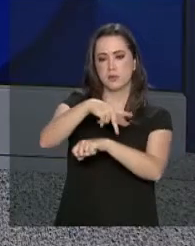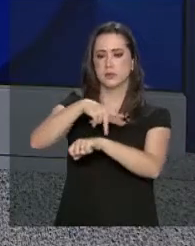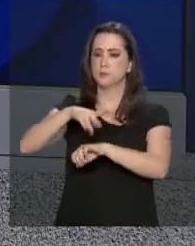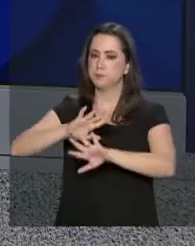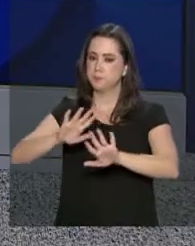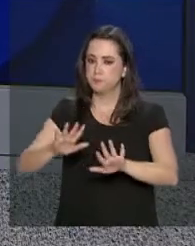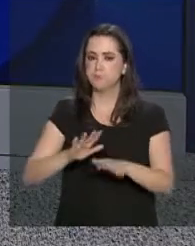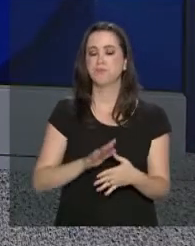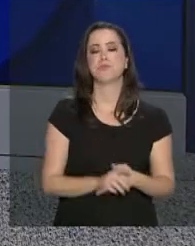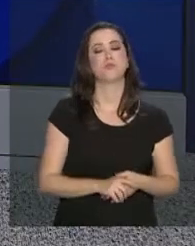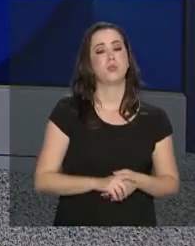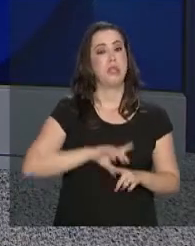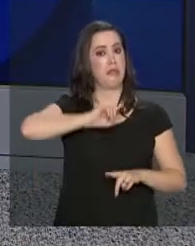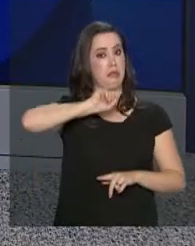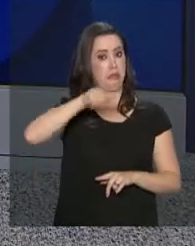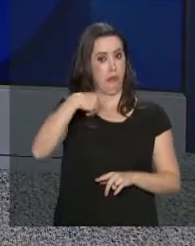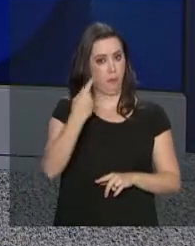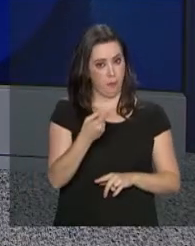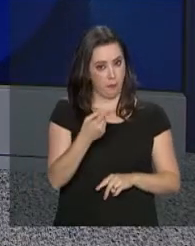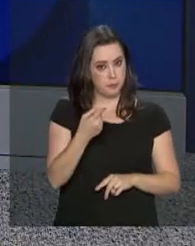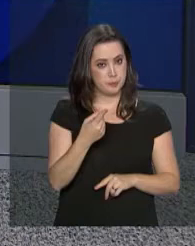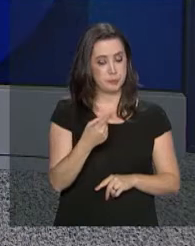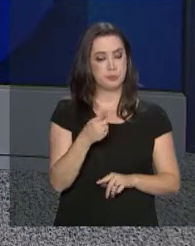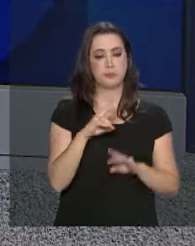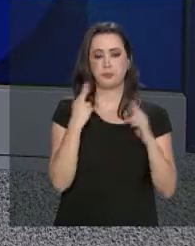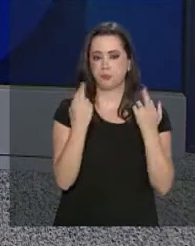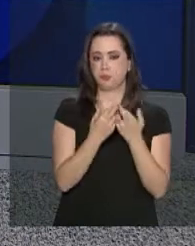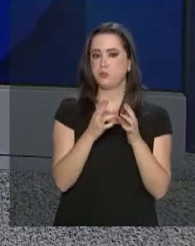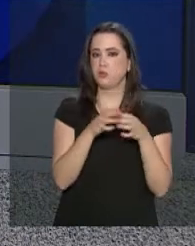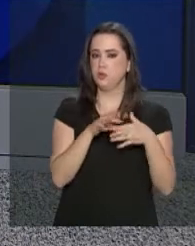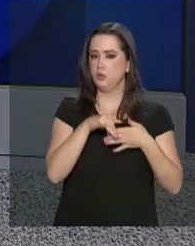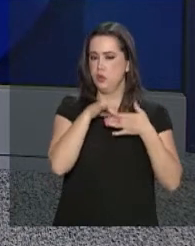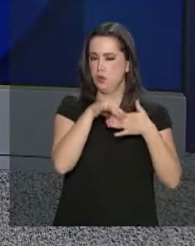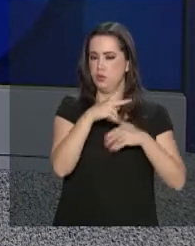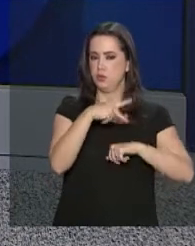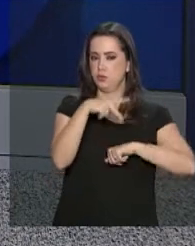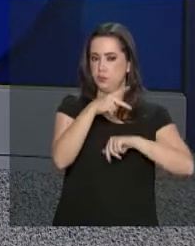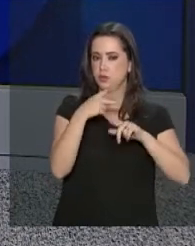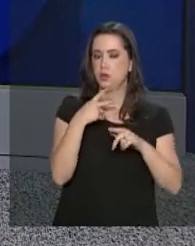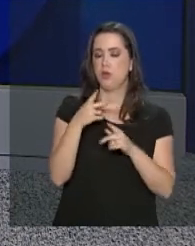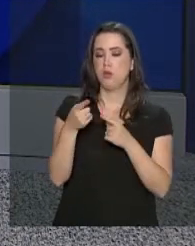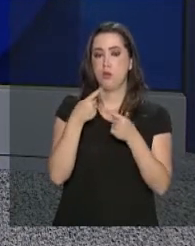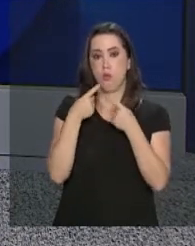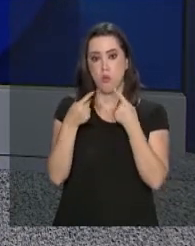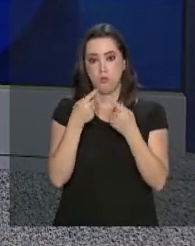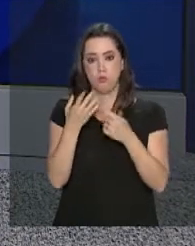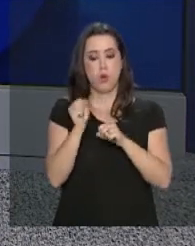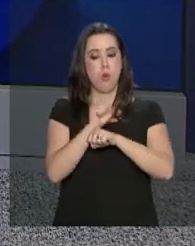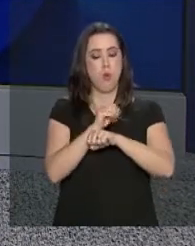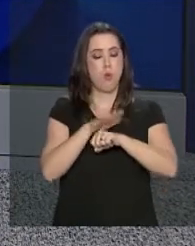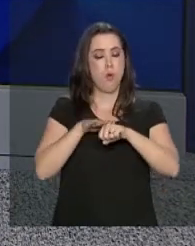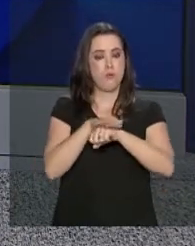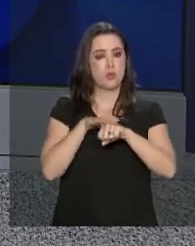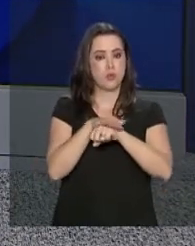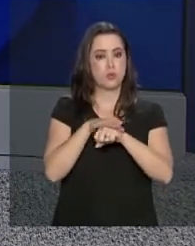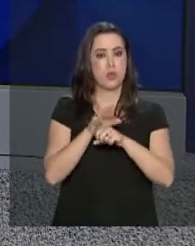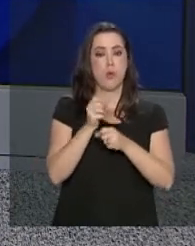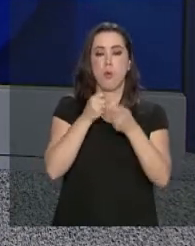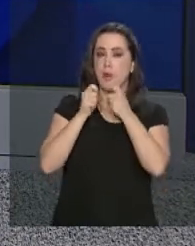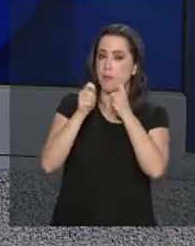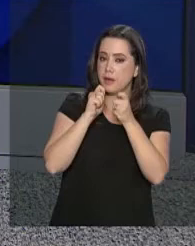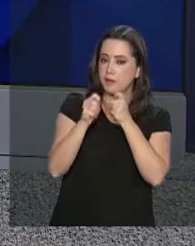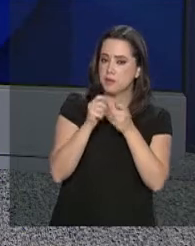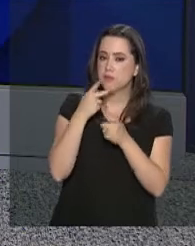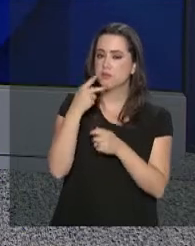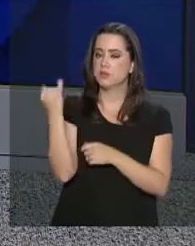E após a reunião com os chefes de Estado, o presidente Michel Temer conversou com a imprensa e destacou os avanços do bloco nos